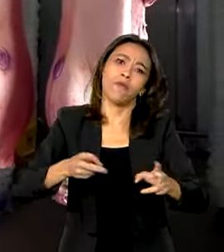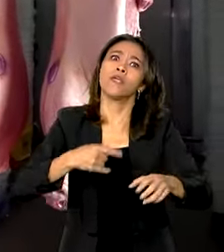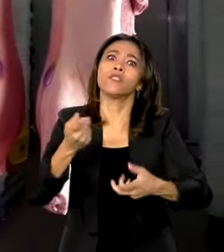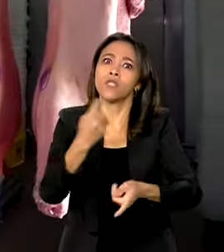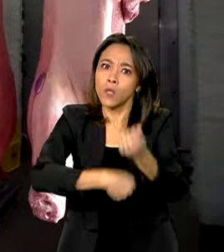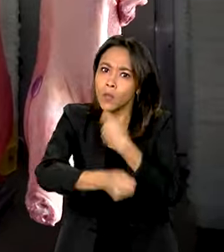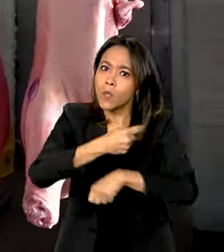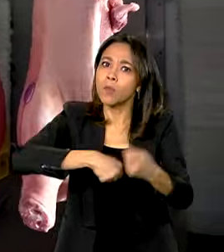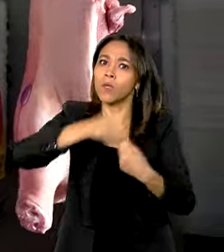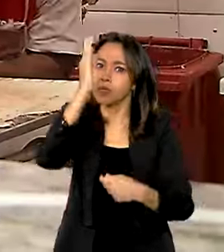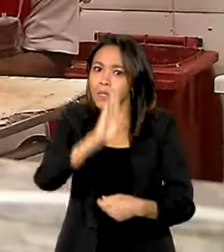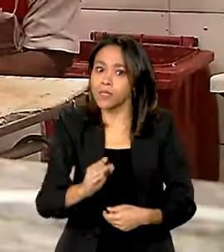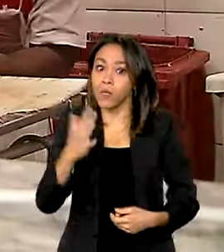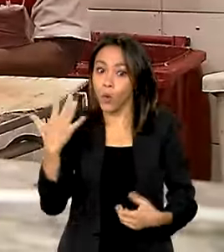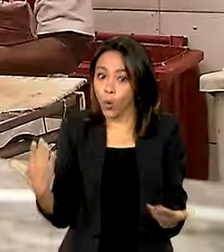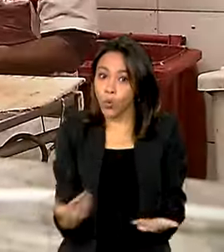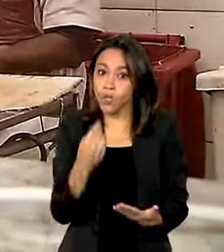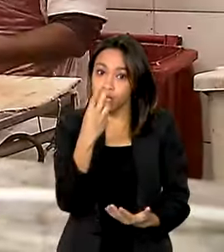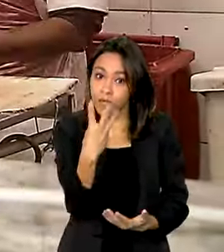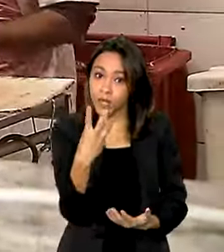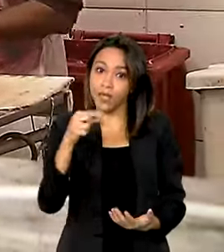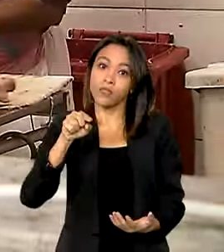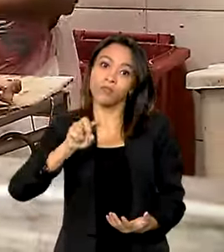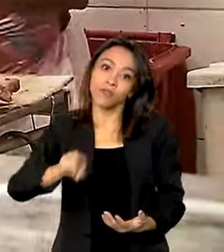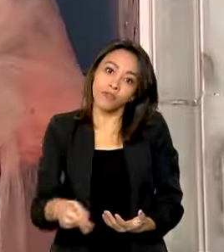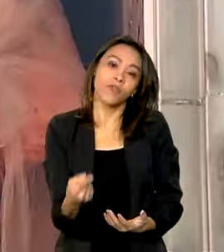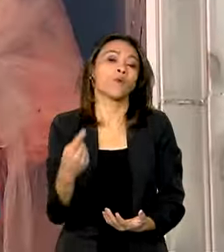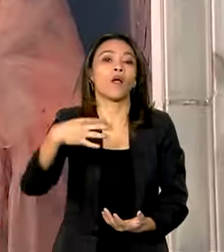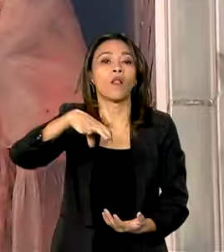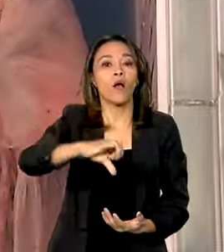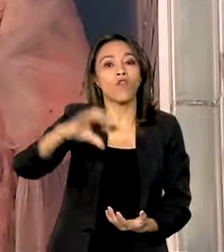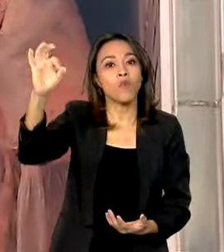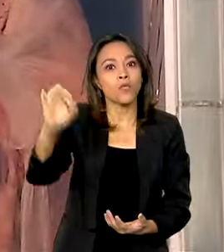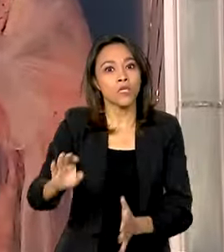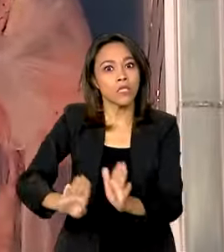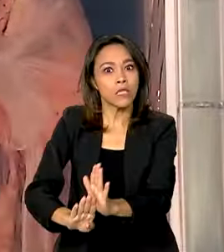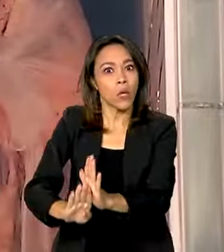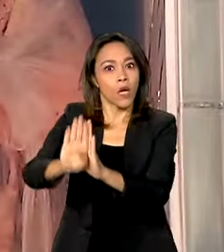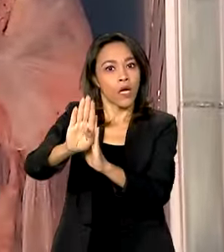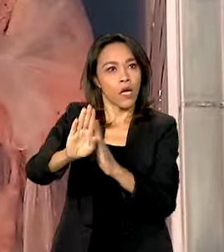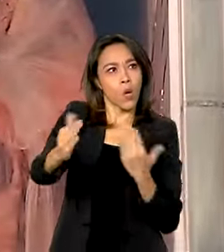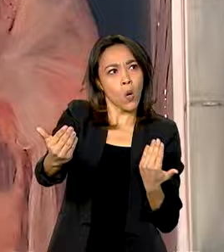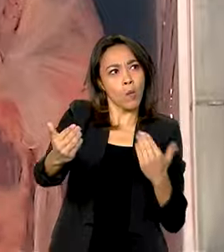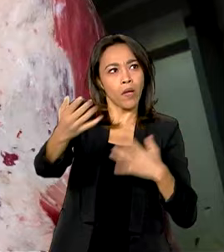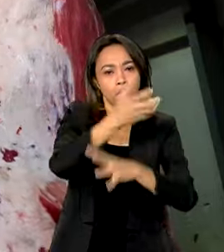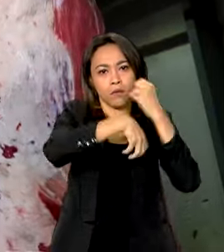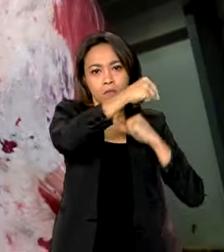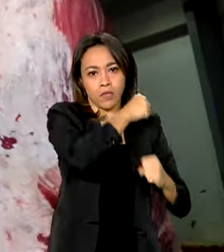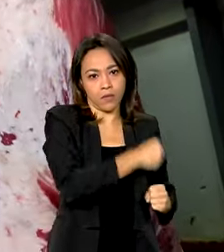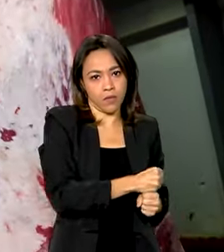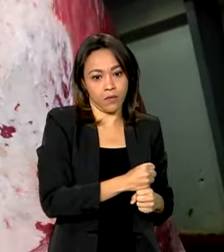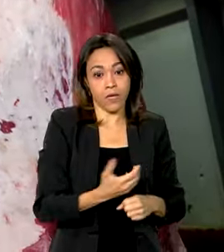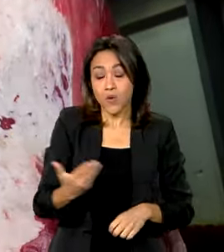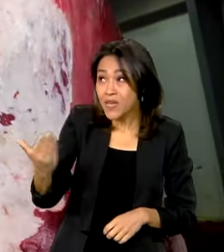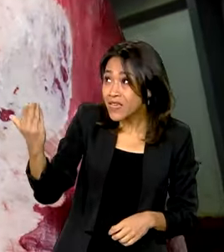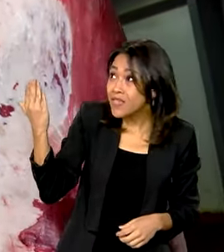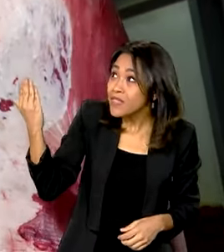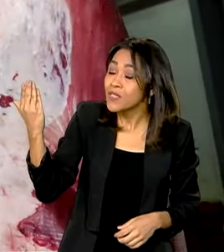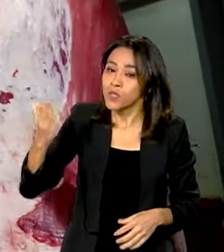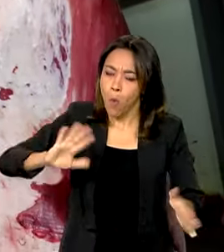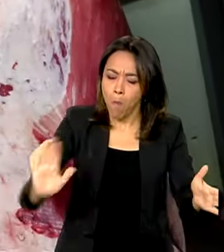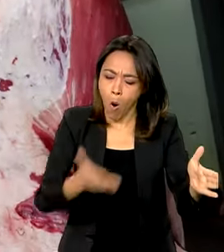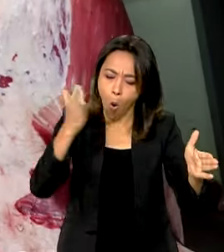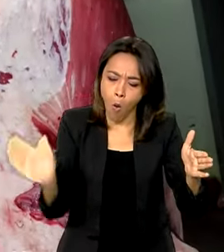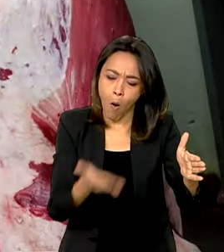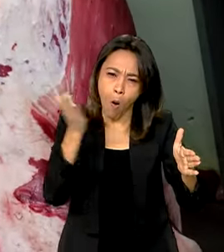para este ano é de 3,9% de crescimento em comparação com o ano passado. Com isso, a produção de